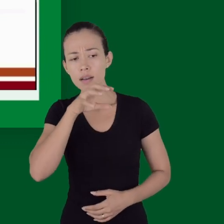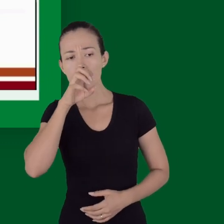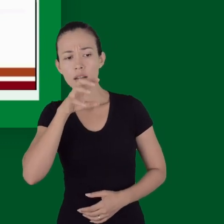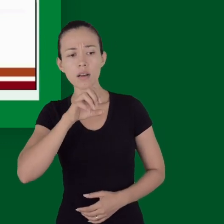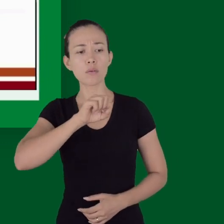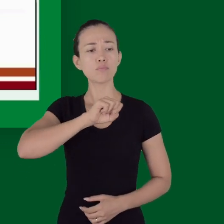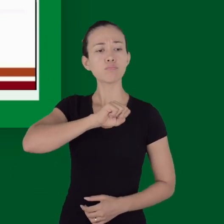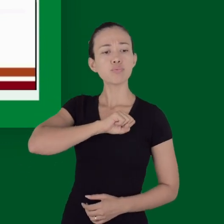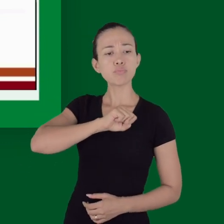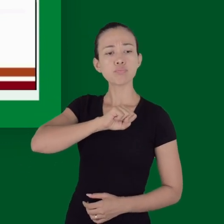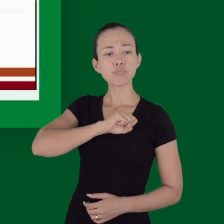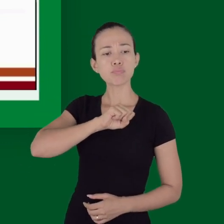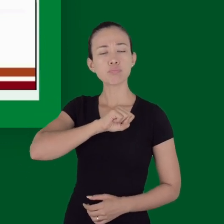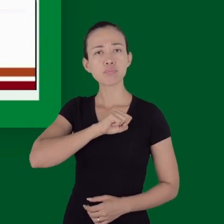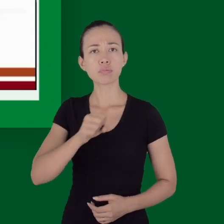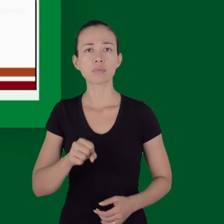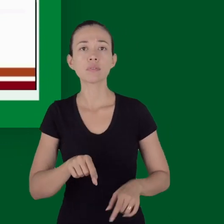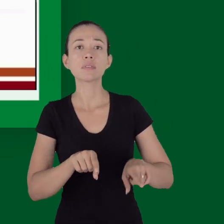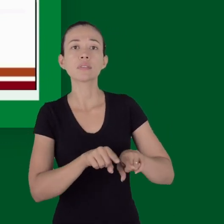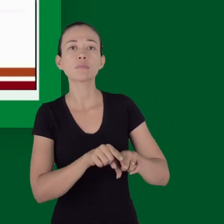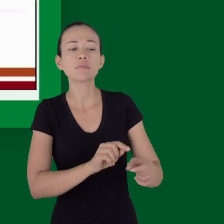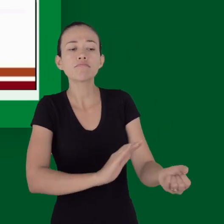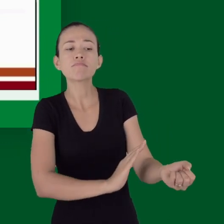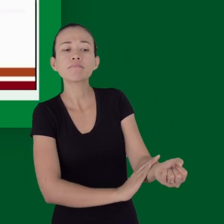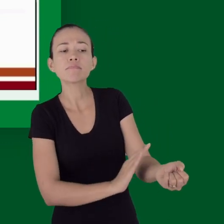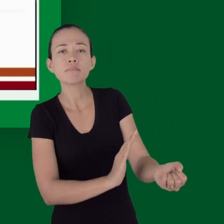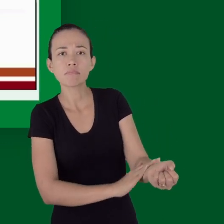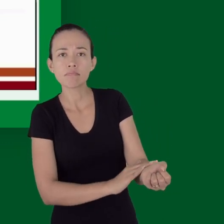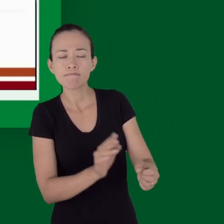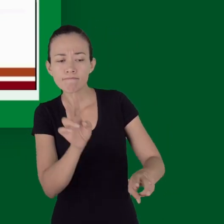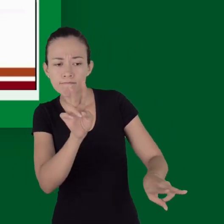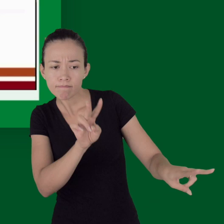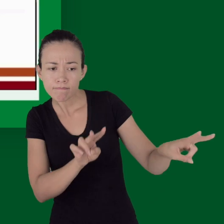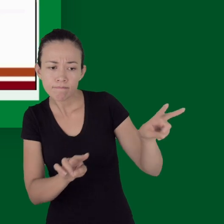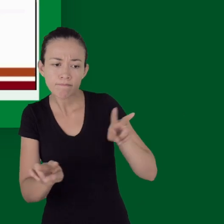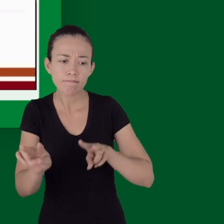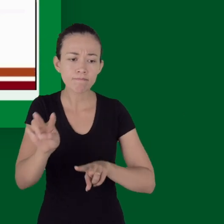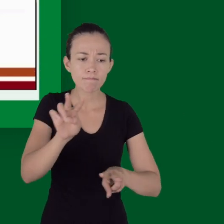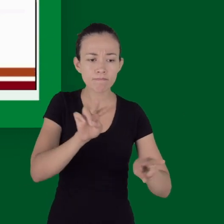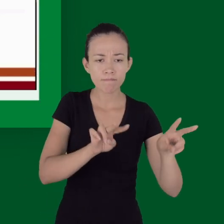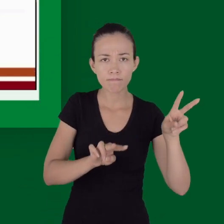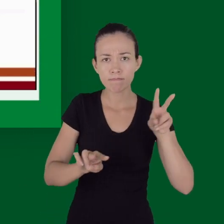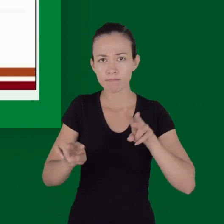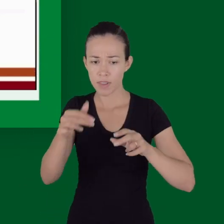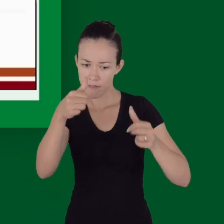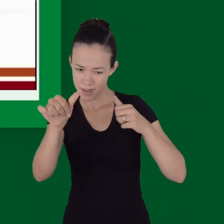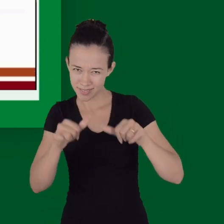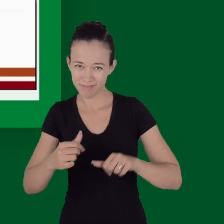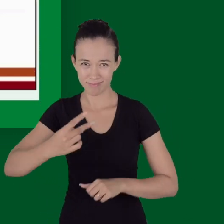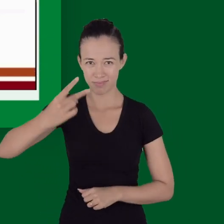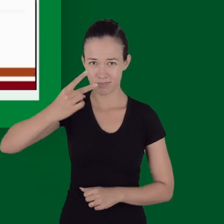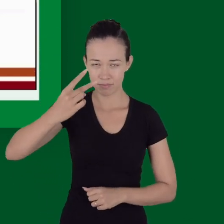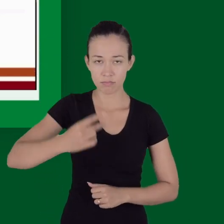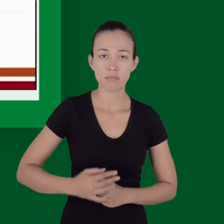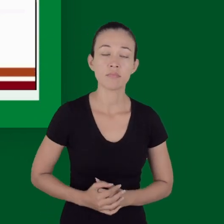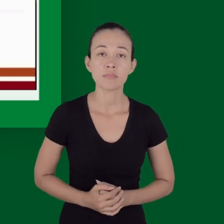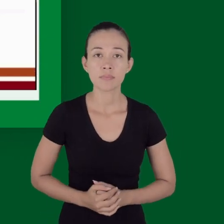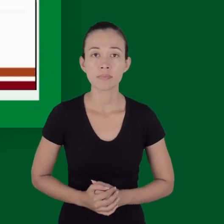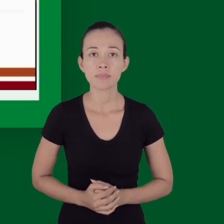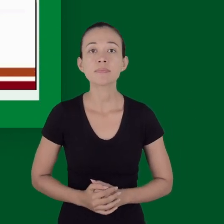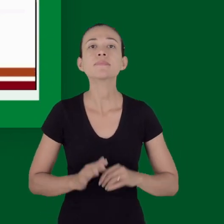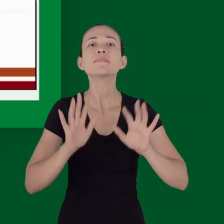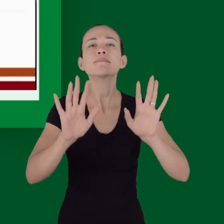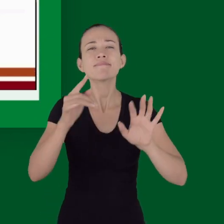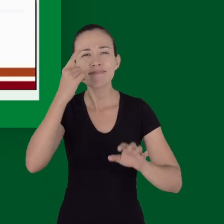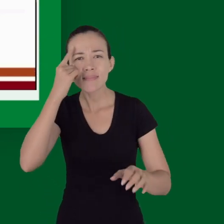frequência respiratória, frequência cardíaca, pressão arterial, é uma das primeiras etapas nessa avaliação secundária. E